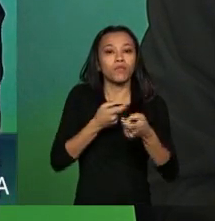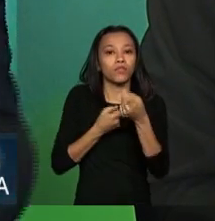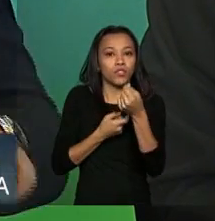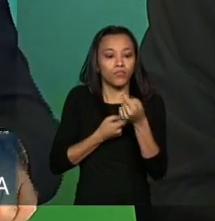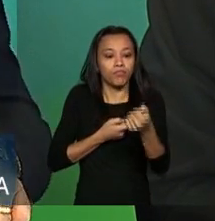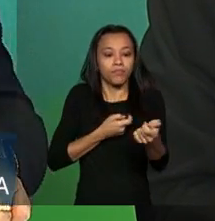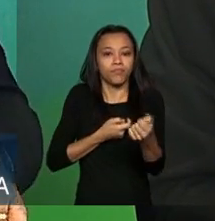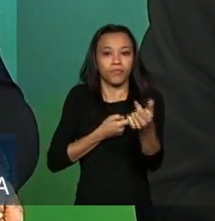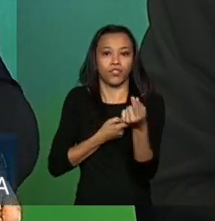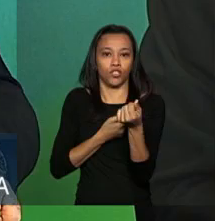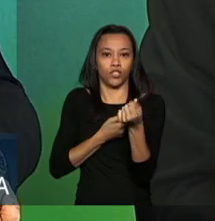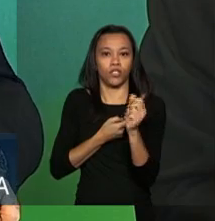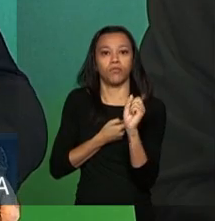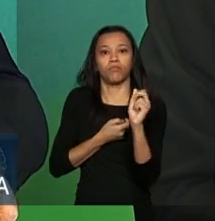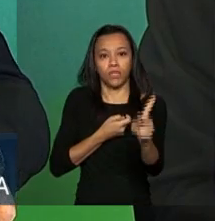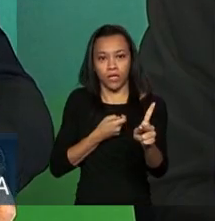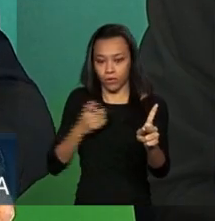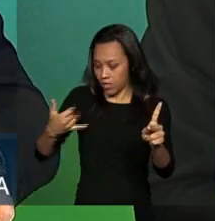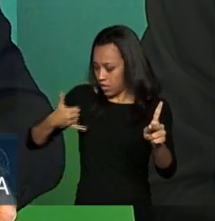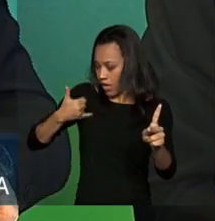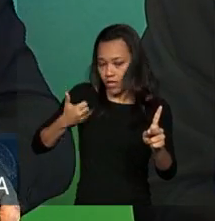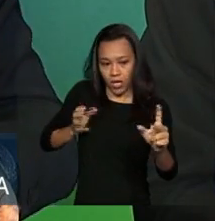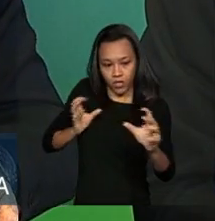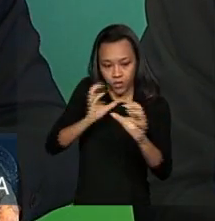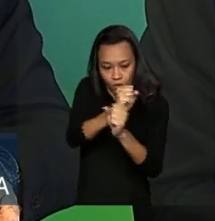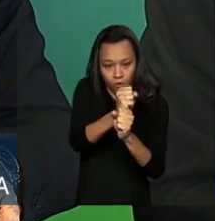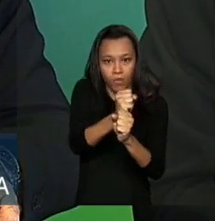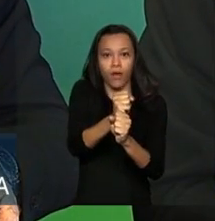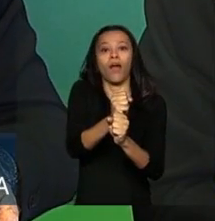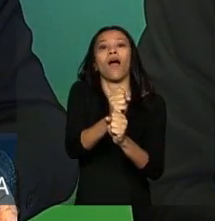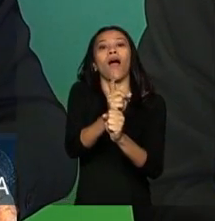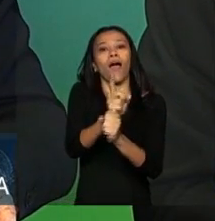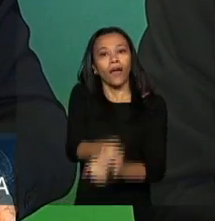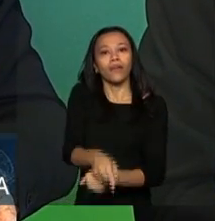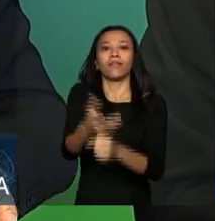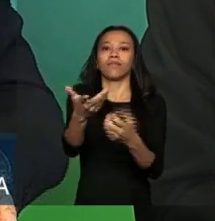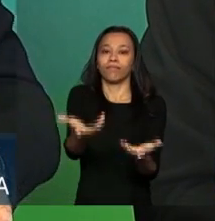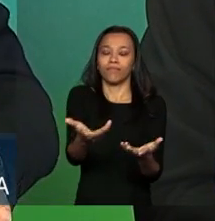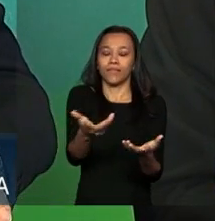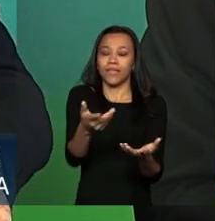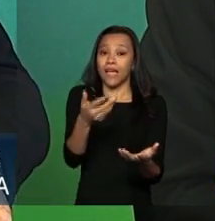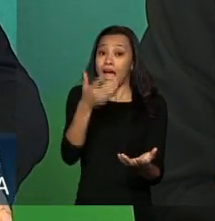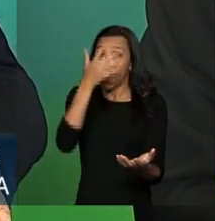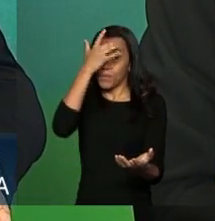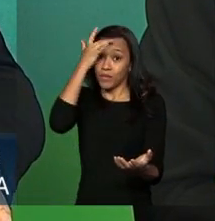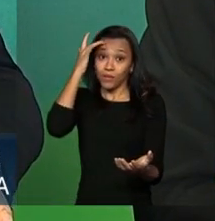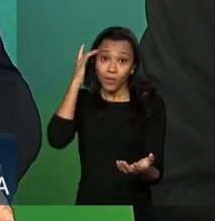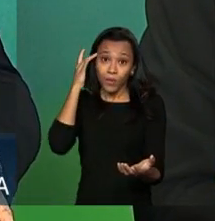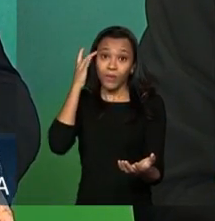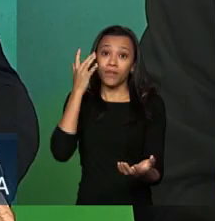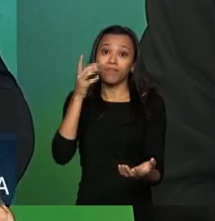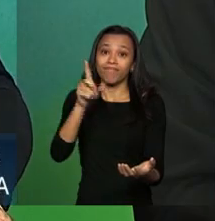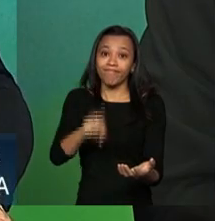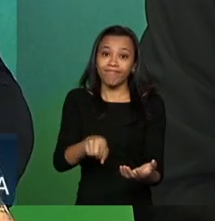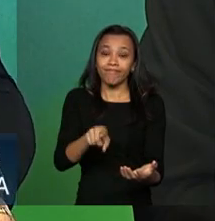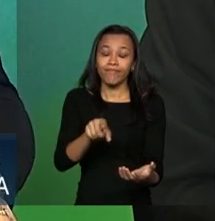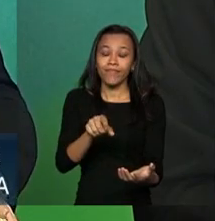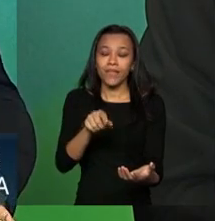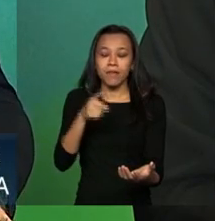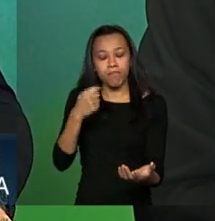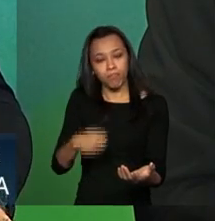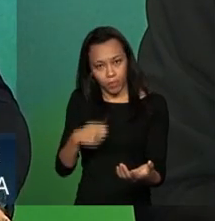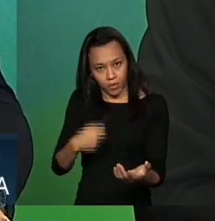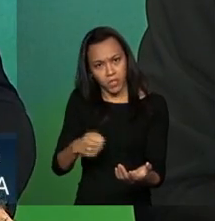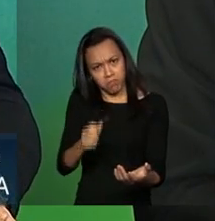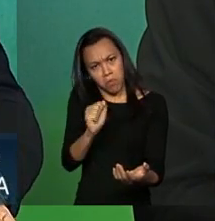pontos. Neste exemplo, essa pessoa ainda não poderia afastar o efeito do fator previdenciário. Ele